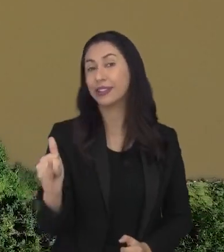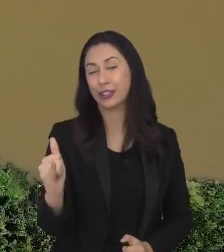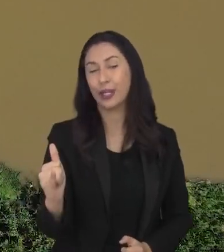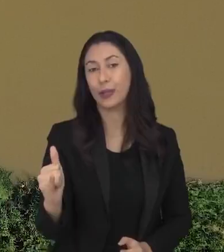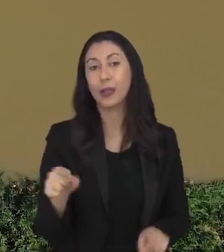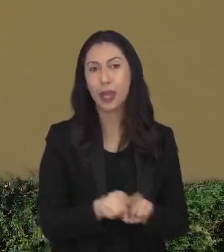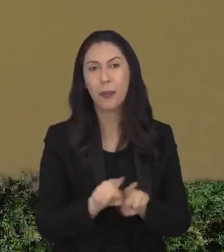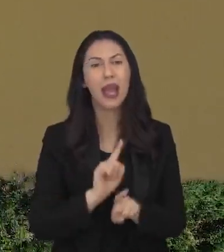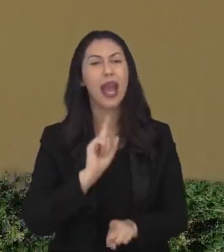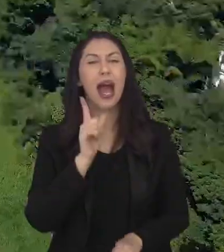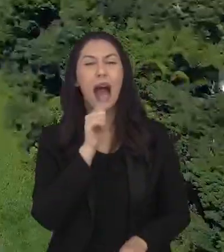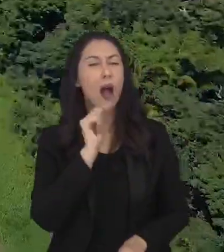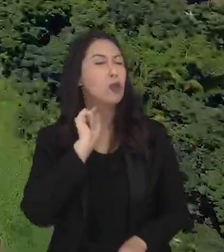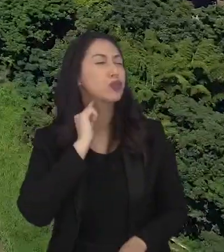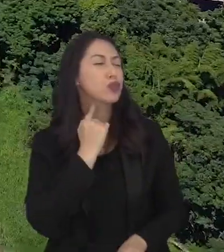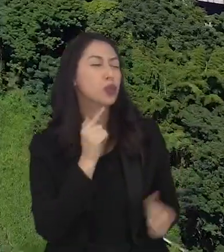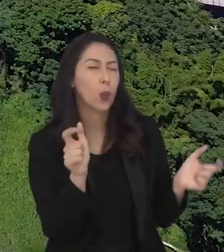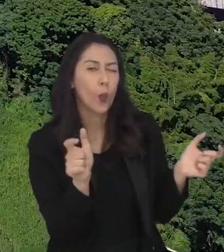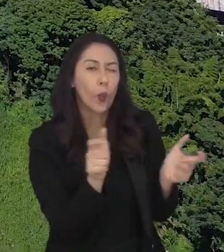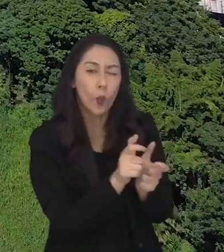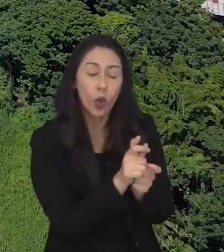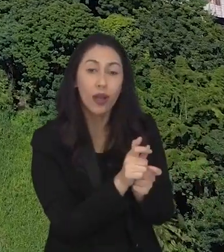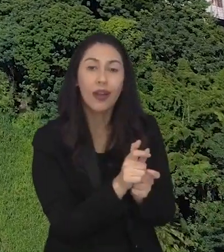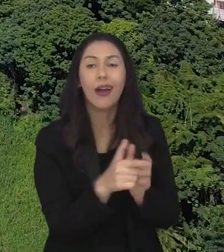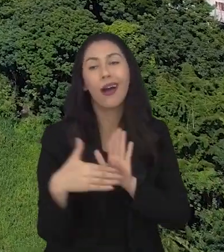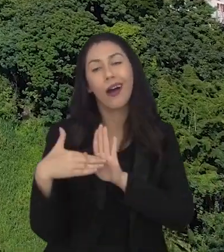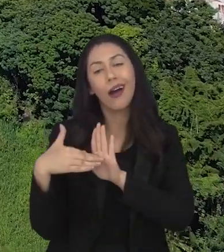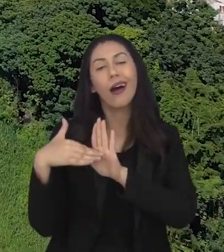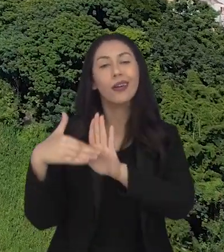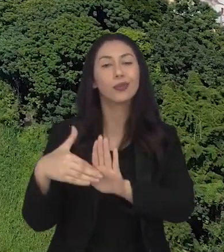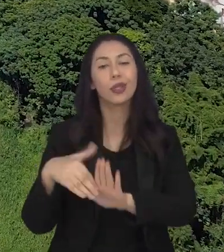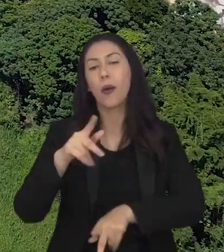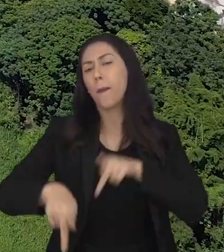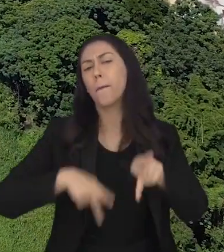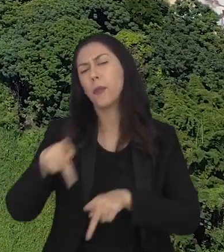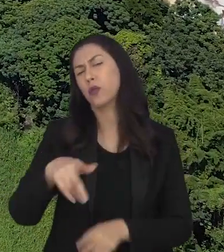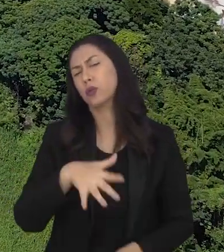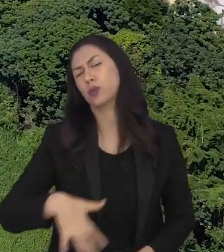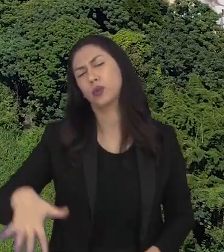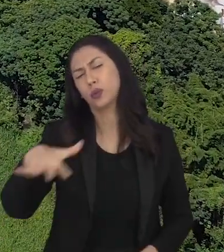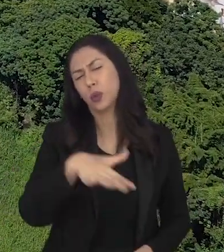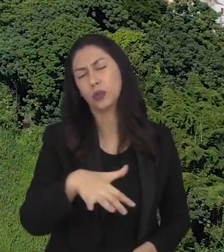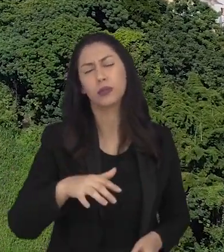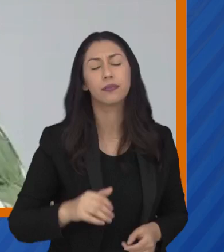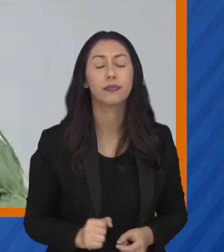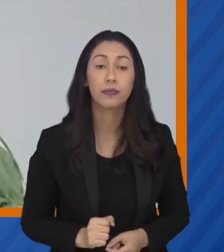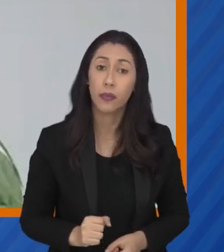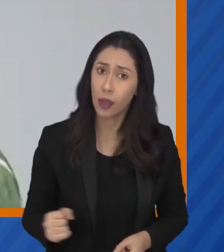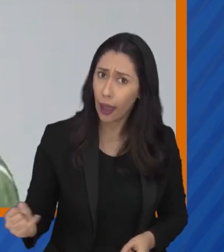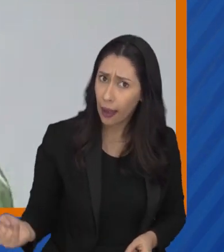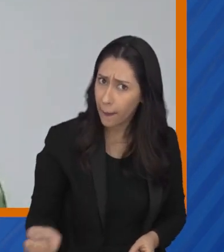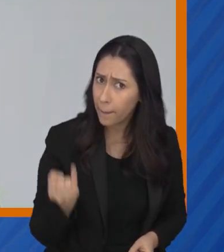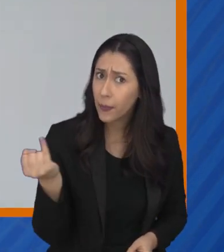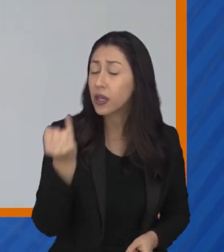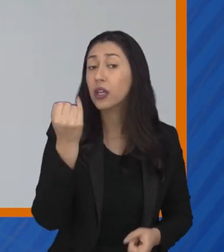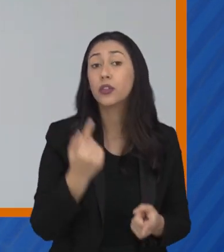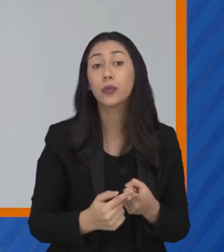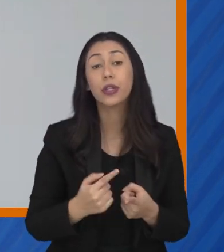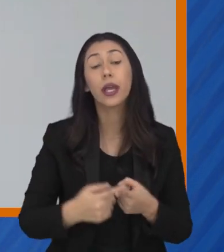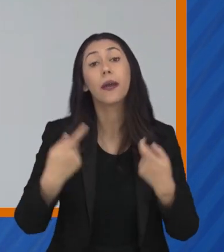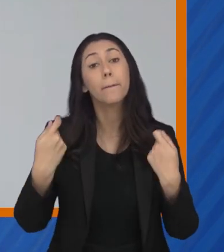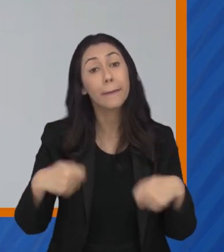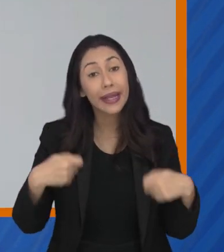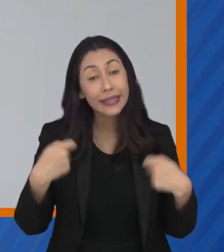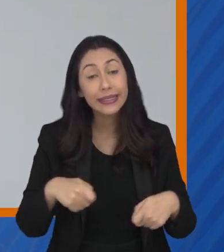diluição de esgotos. A longo prazo, esses projetos trazem benefícios para a vida de toda a população. Isso é de grande importância,